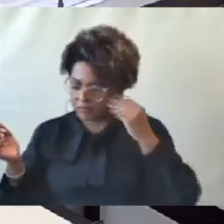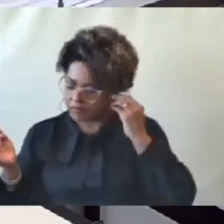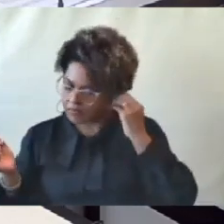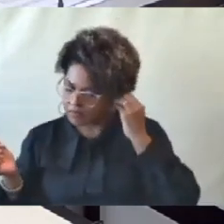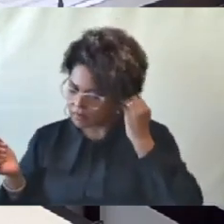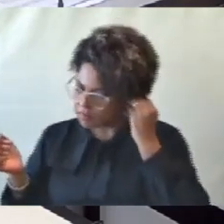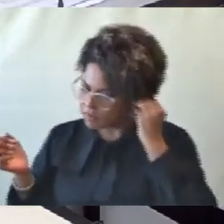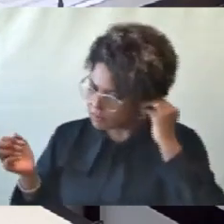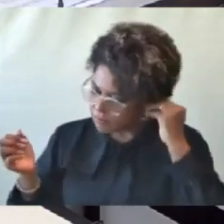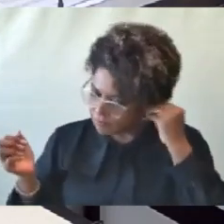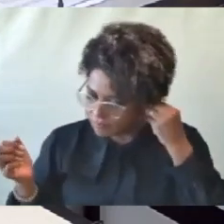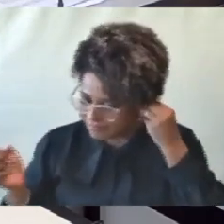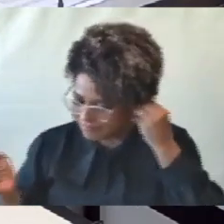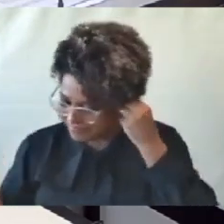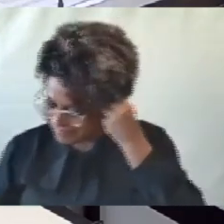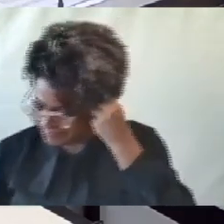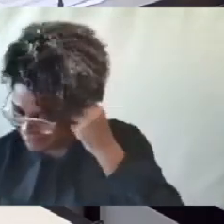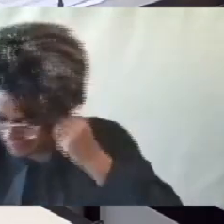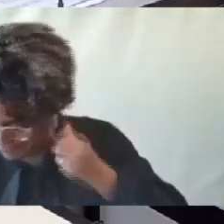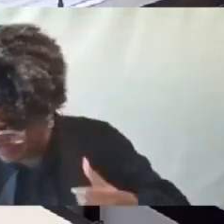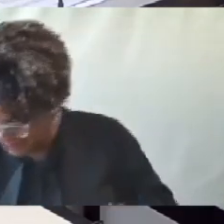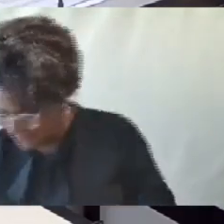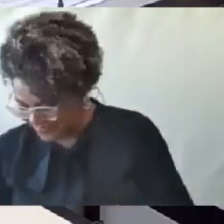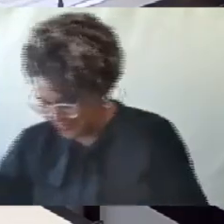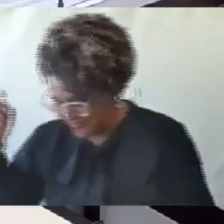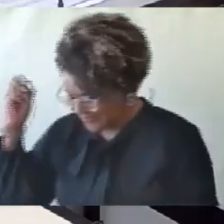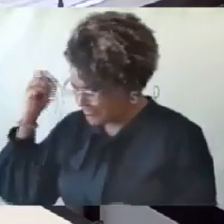poderia se identificar, por favor, a assessoria está solicitando.